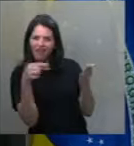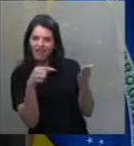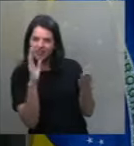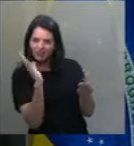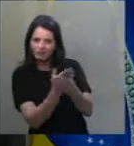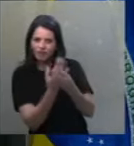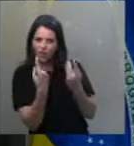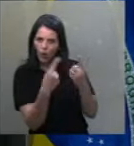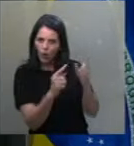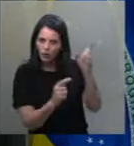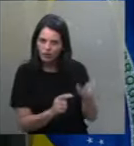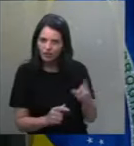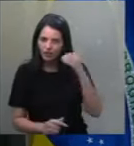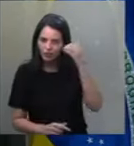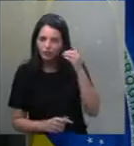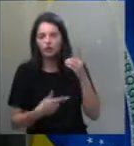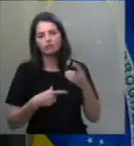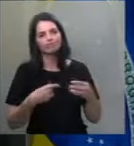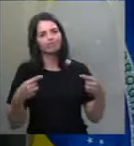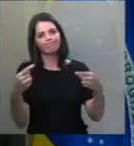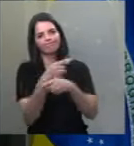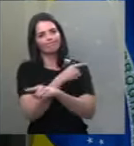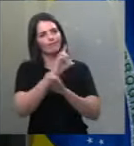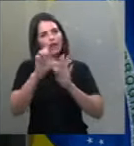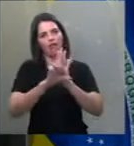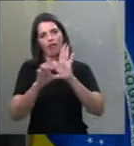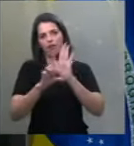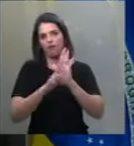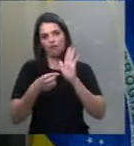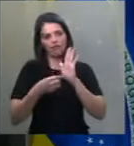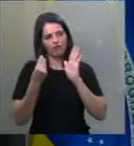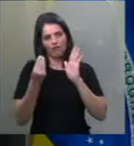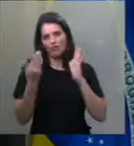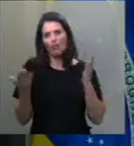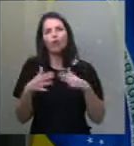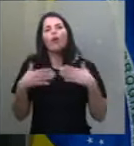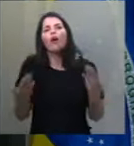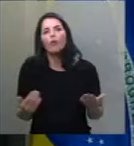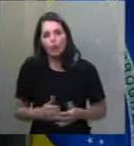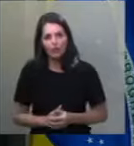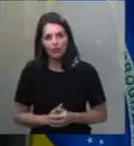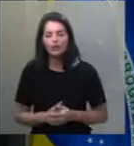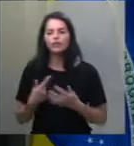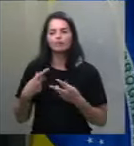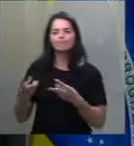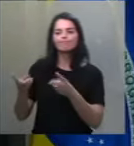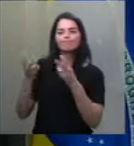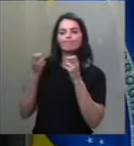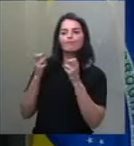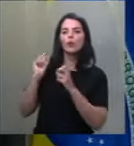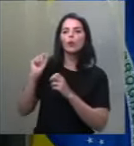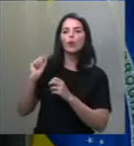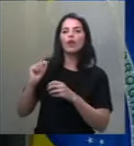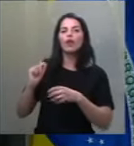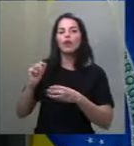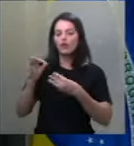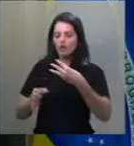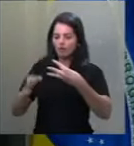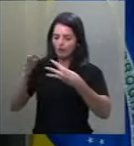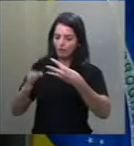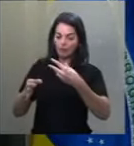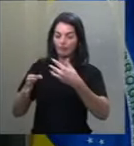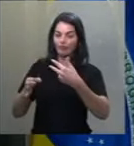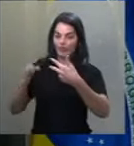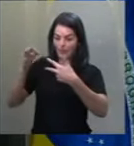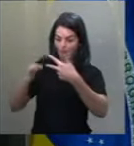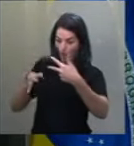É notória, senhor presidente, a crescente preponderância de um poder sobre